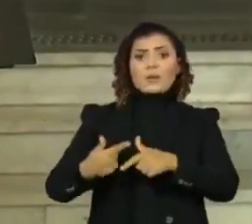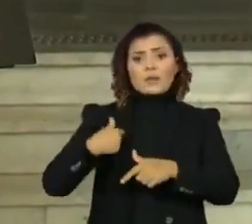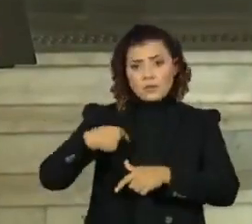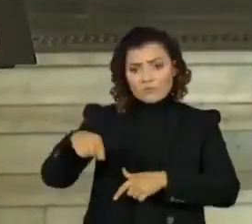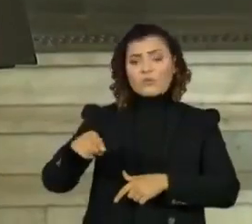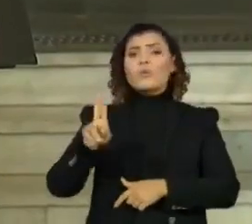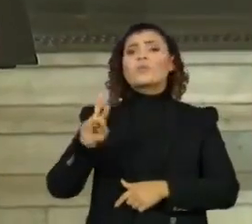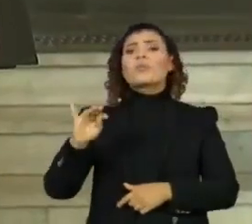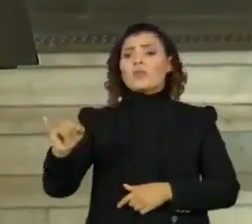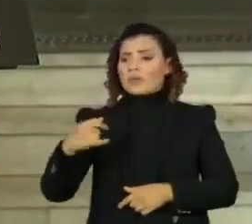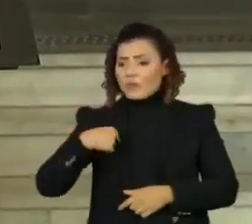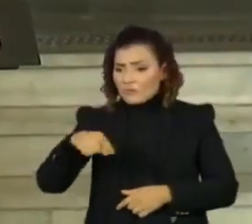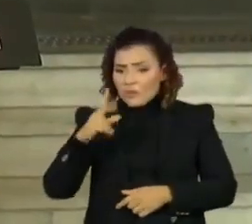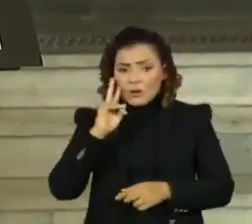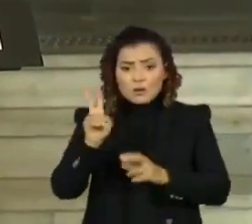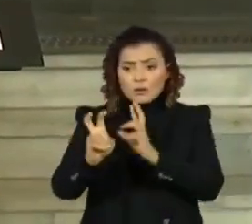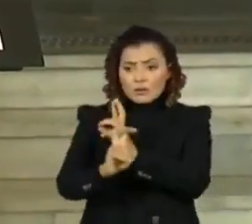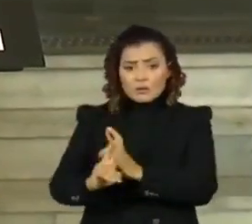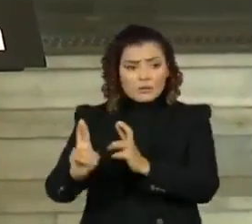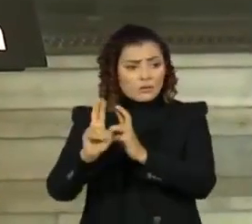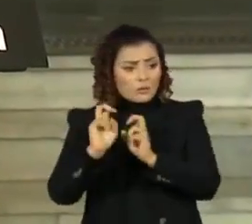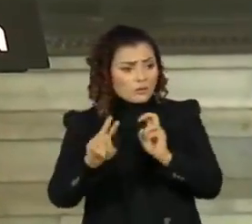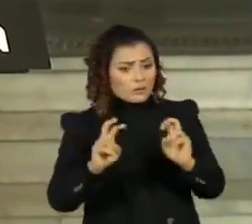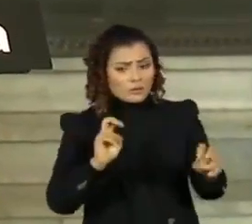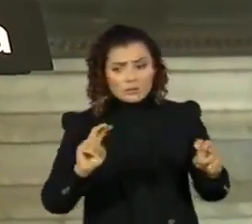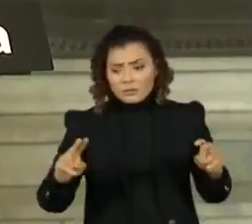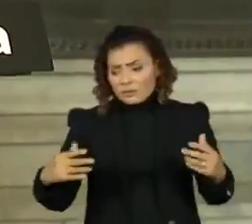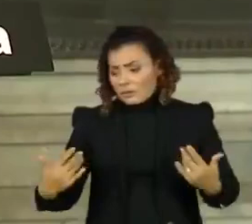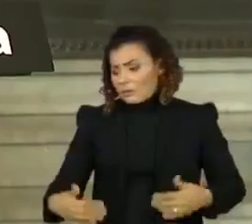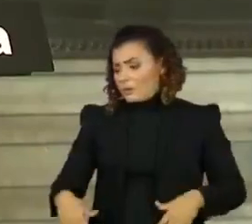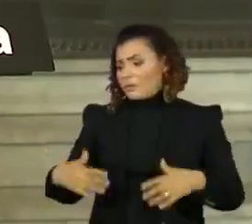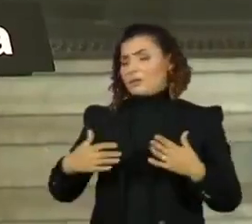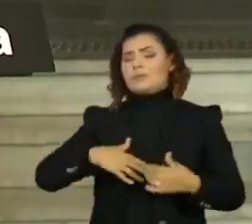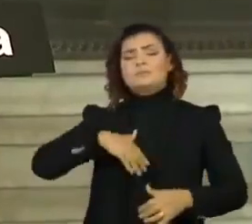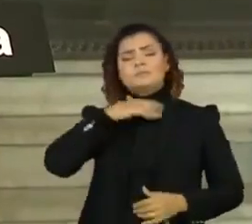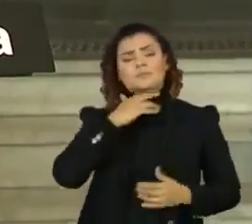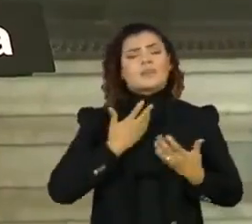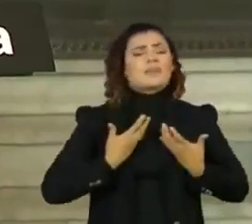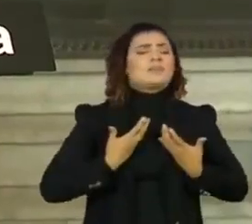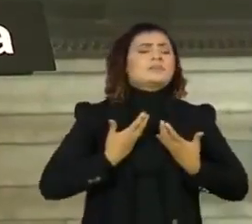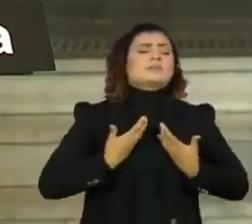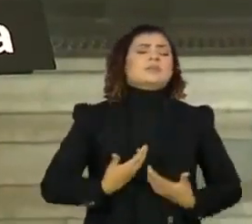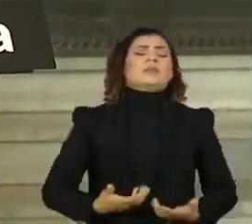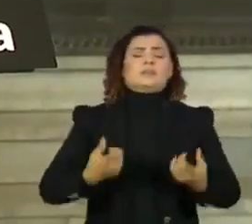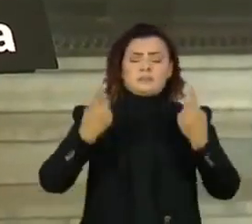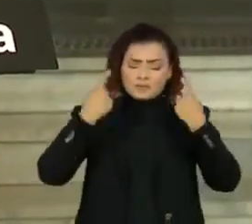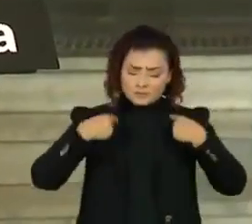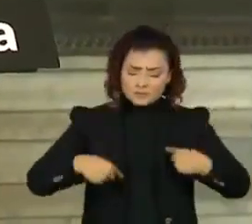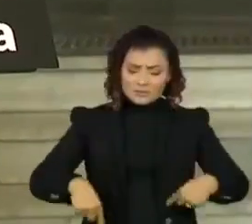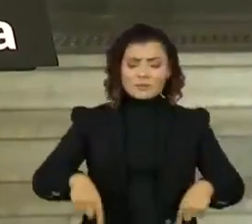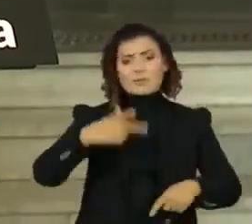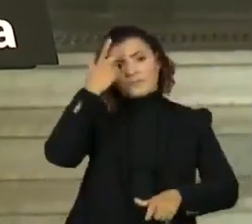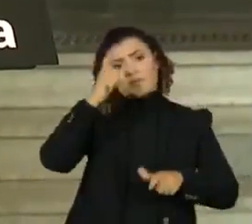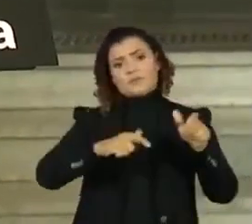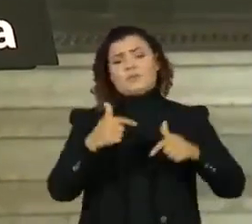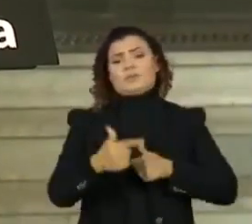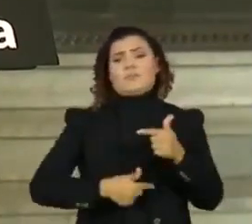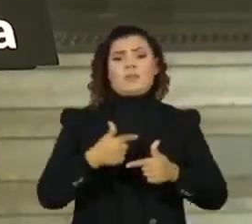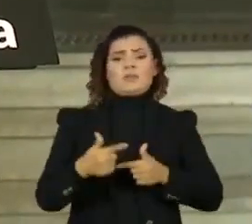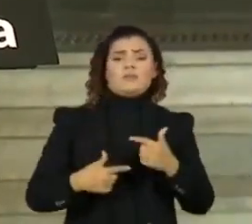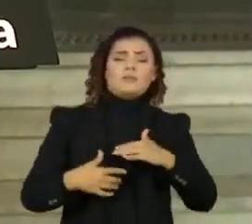UTIs e vejo o quanto existe um esgotamento físico e psíquico dessas pessoas.